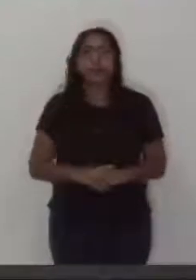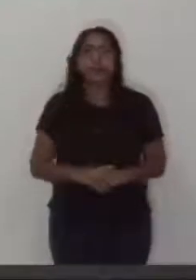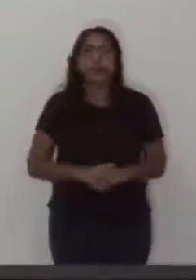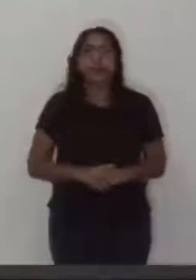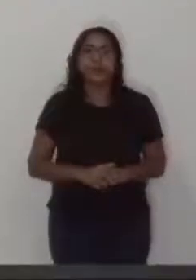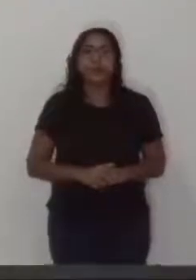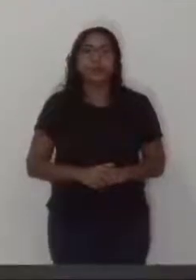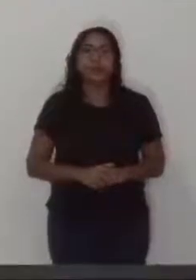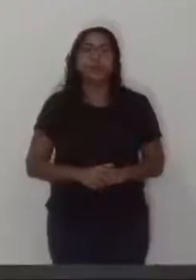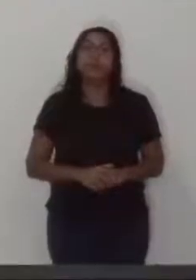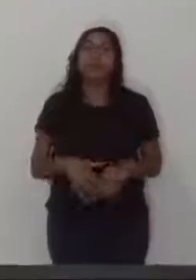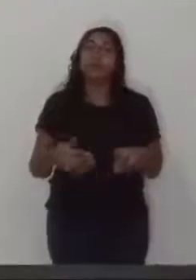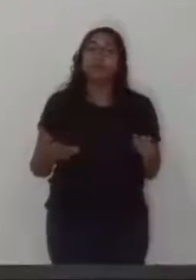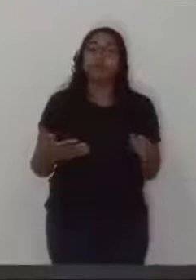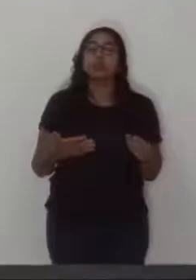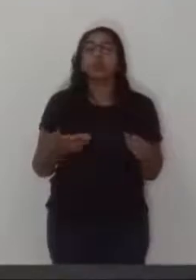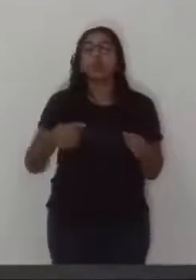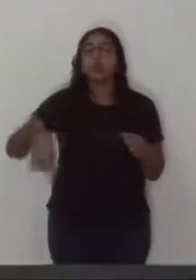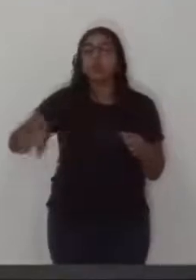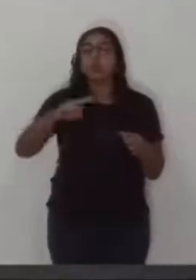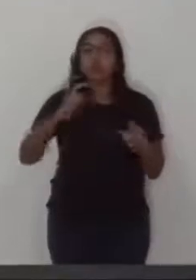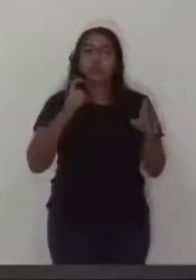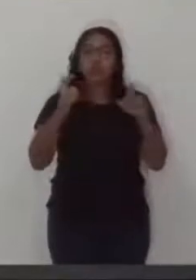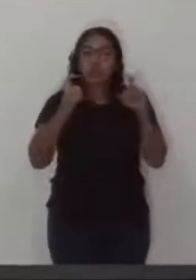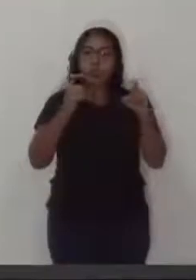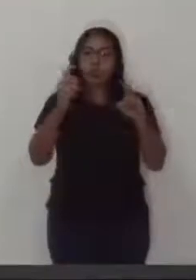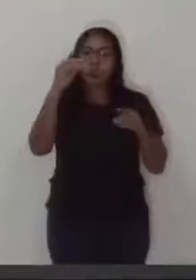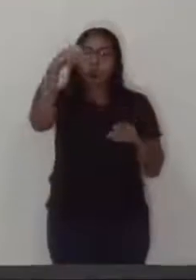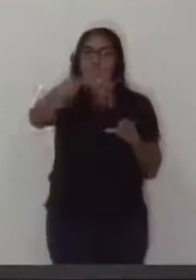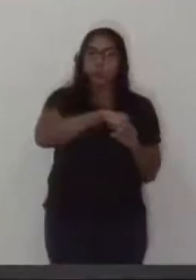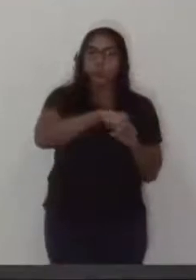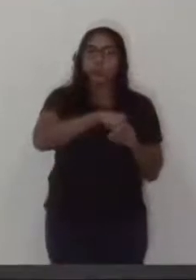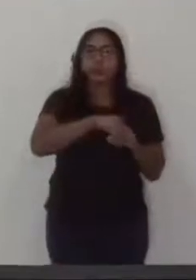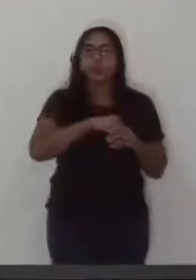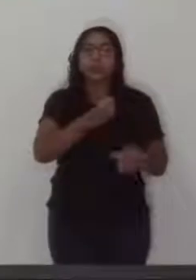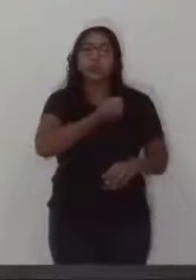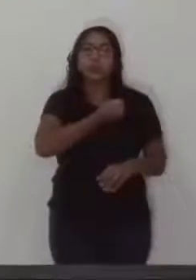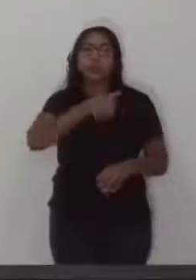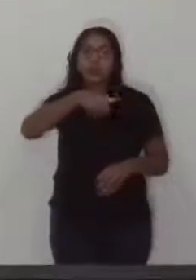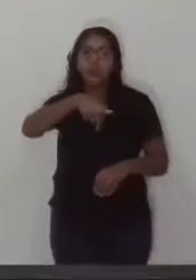Está em discussão e votação o requerimento número 7 de 2020.